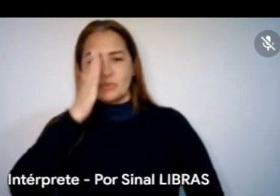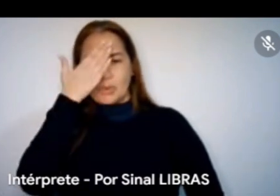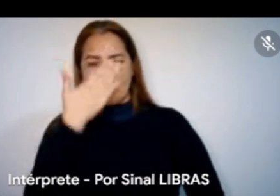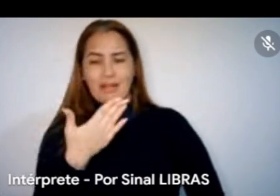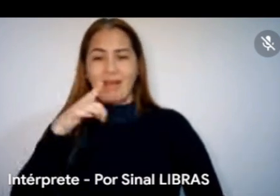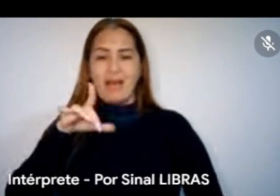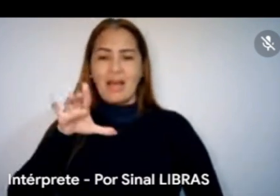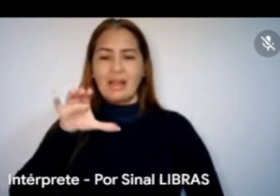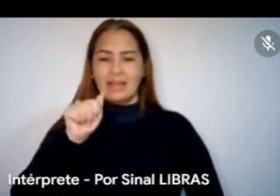próximo é Aldefran Lobato.